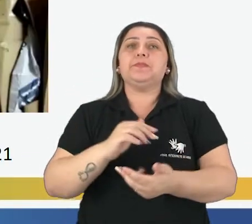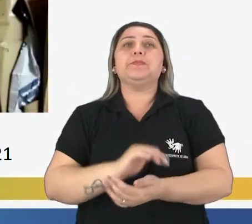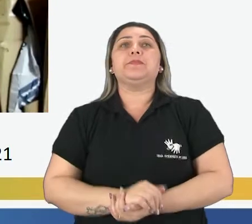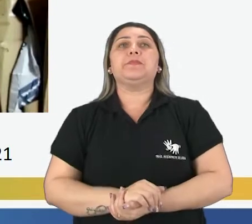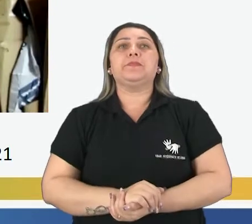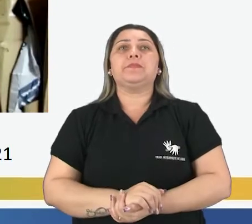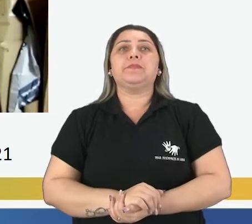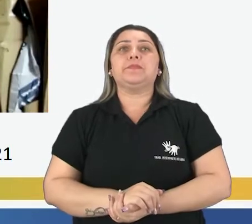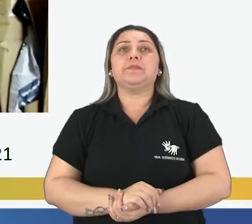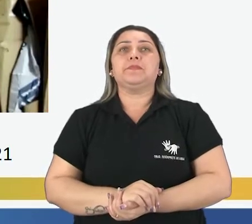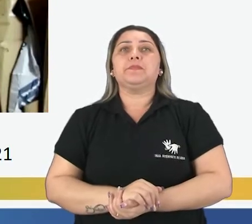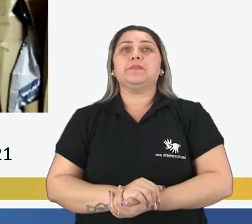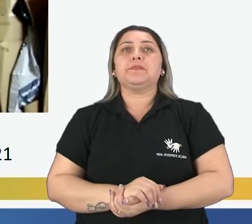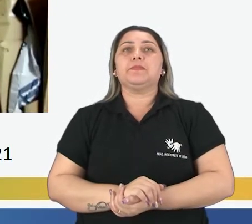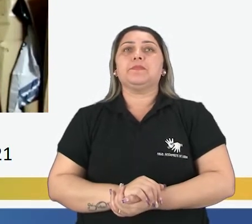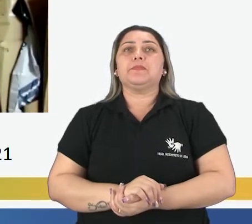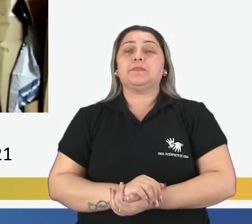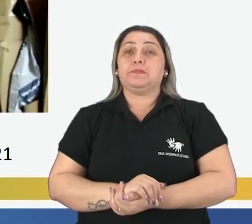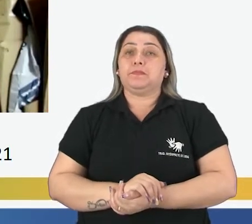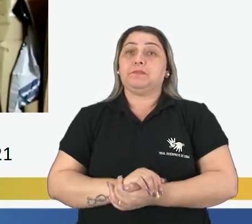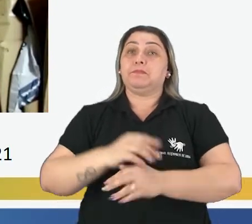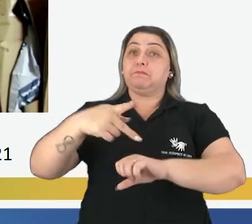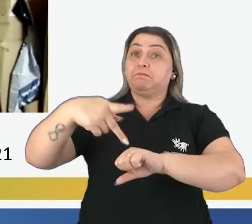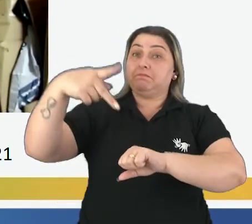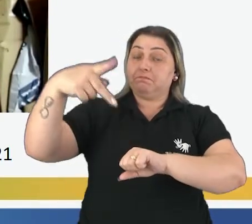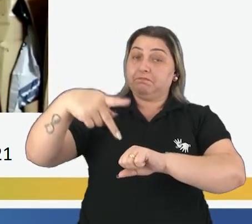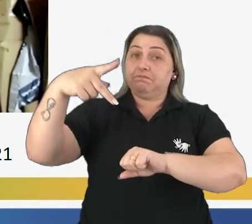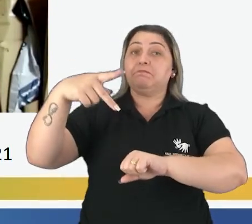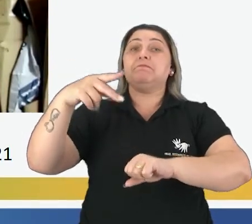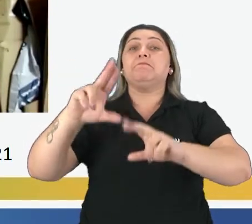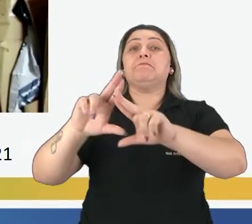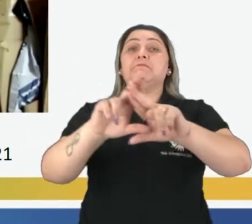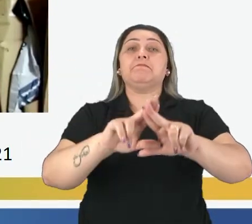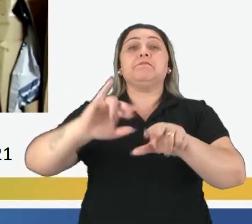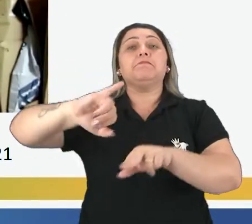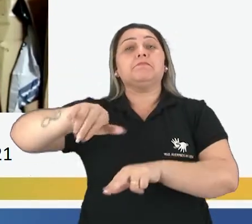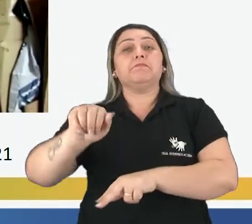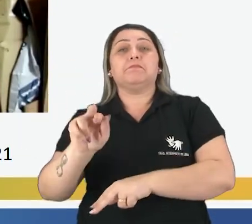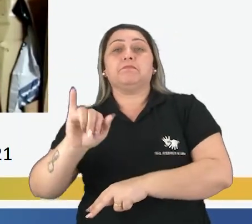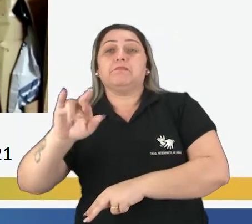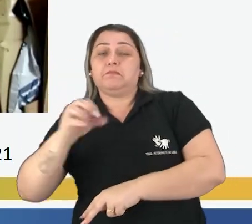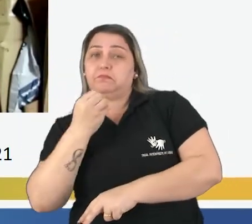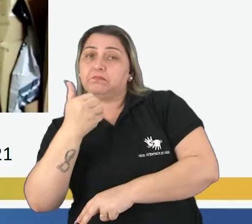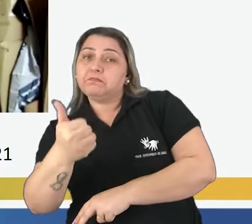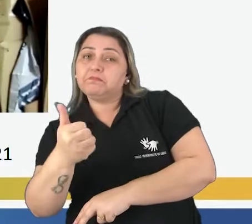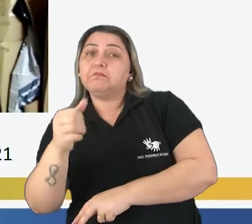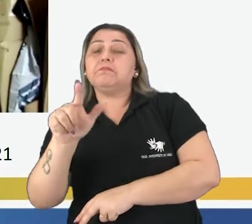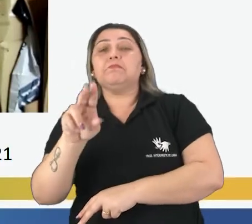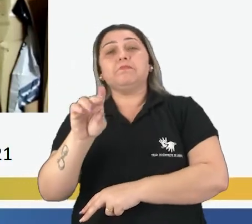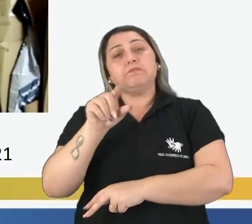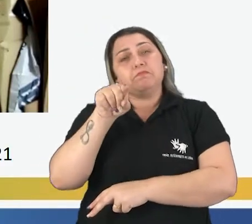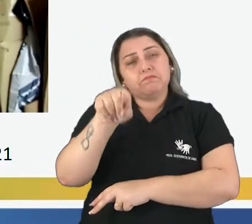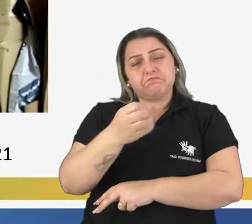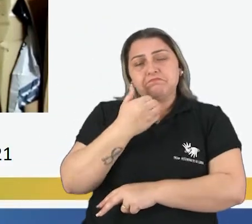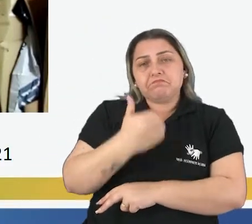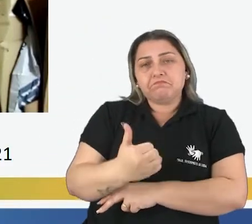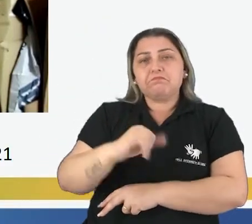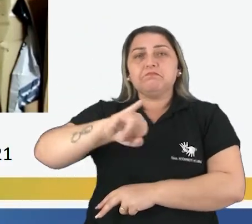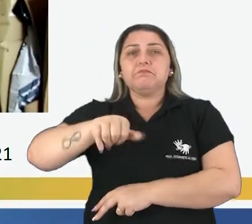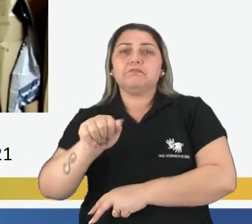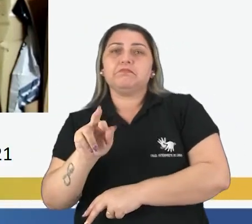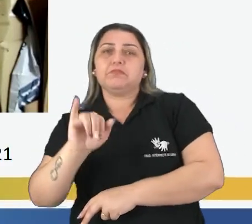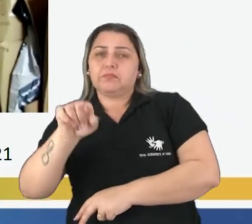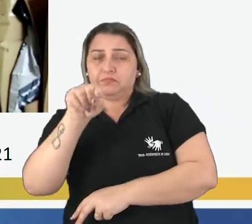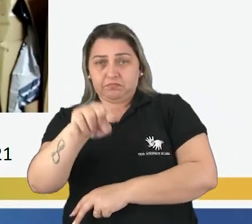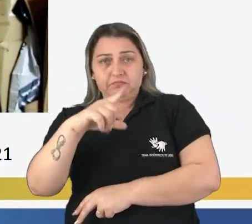Eu estou aqui com o especialista em reciclagem, que é o Jair. Tudo bem, Jair? Tudo bem, Ludi. você? Ah, bem. Ô, Jair, você